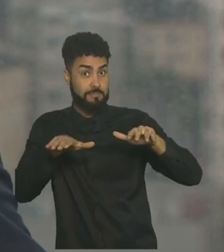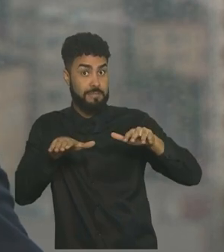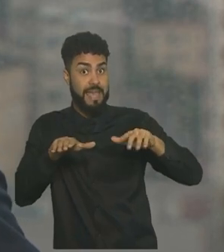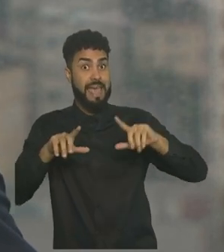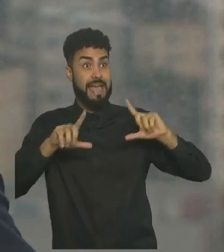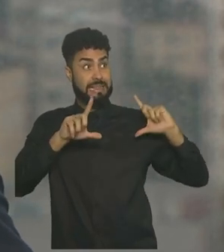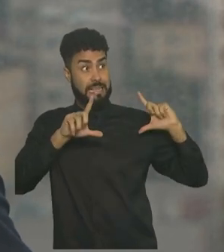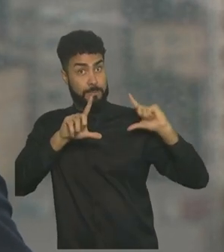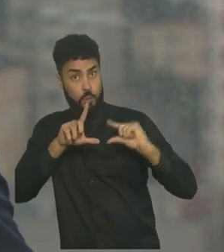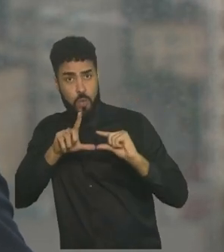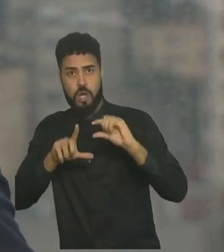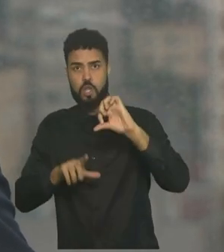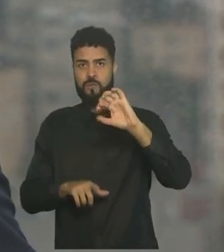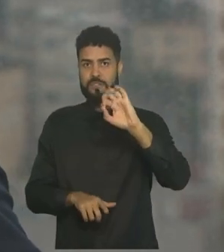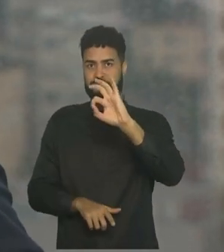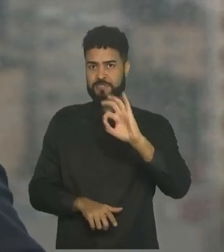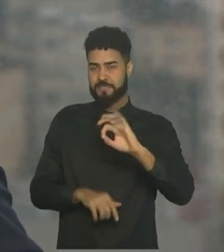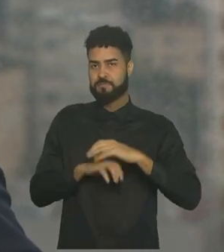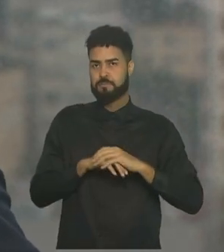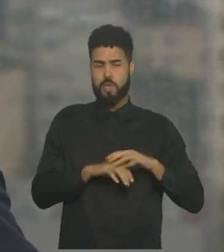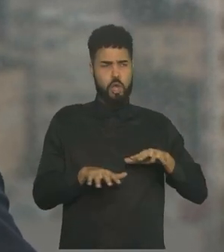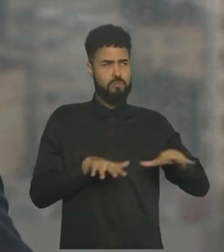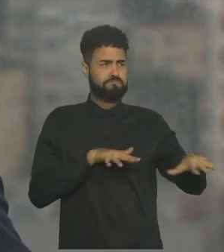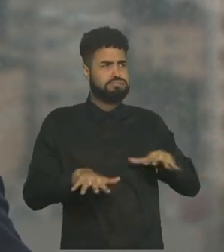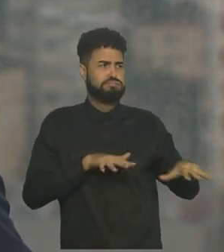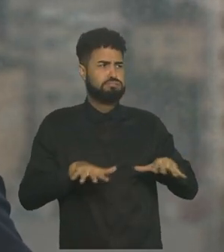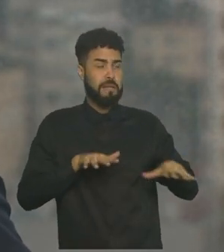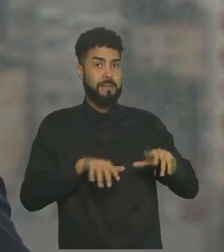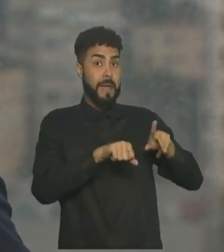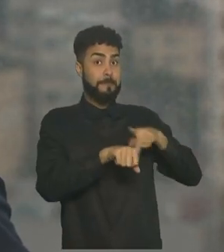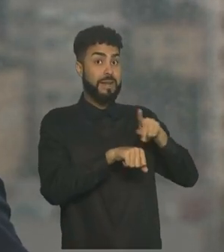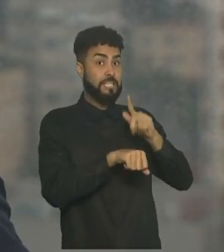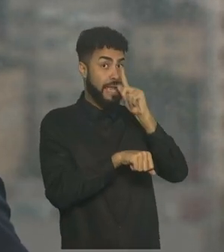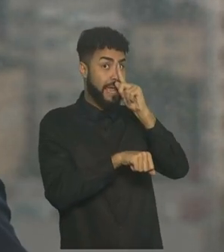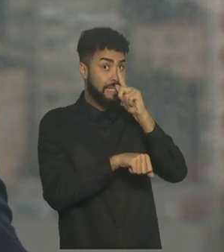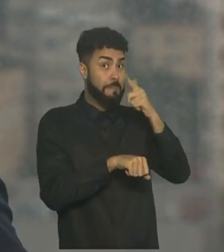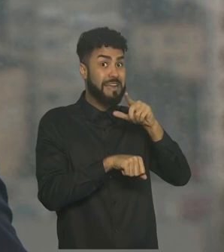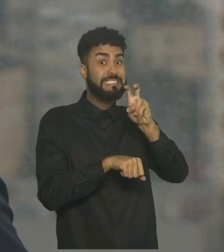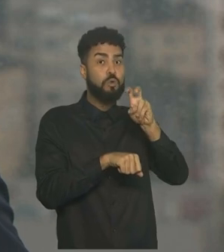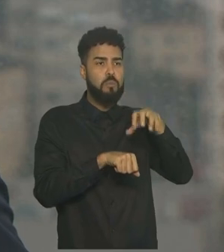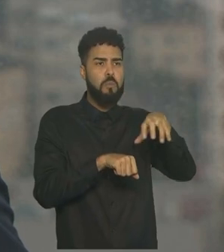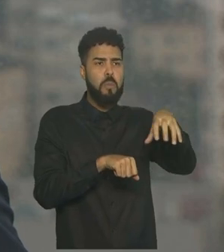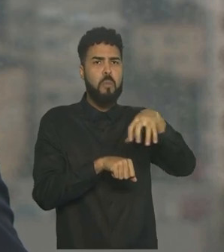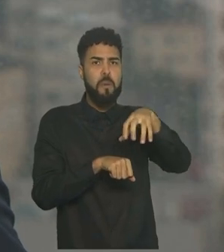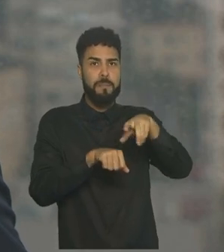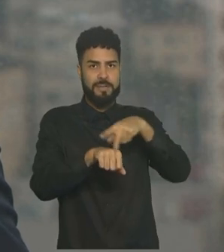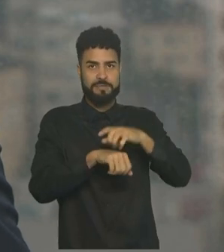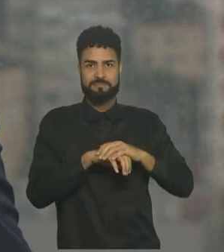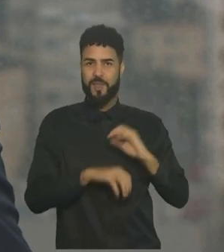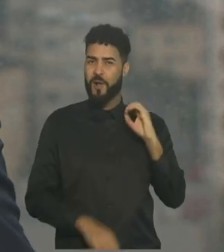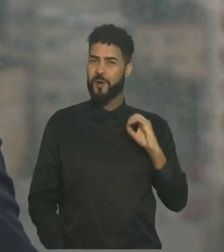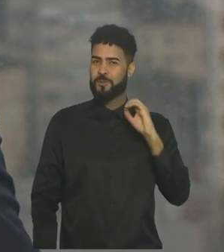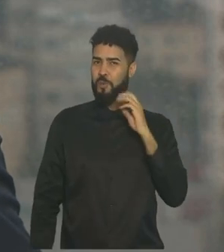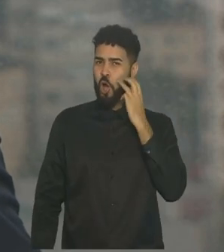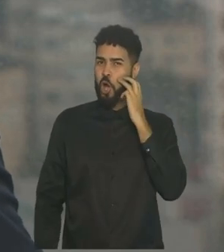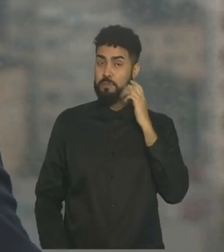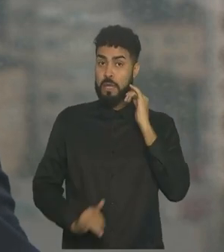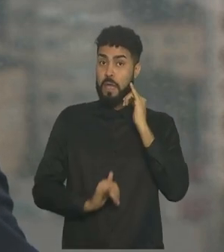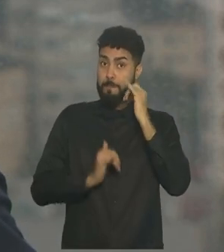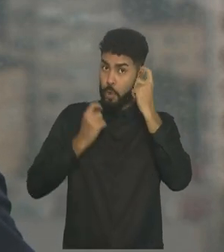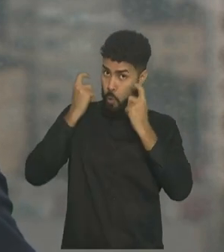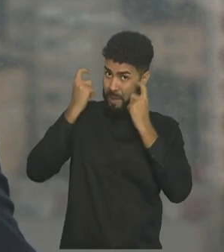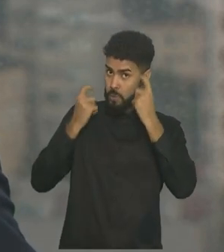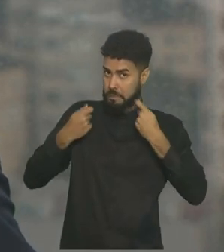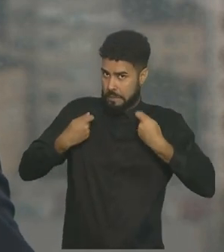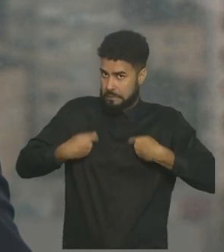queda foi de quase 90%. Terremoto atinge a Grécia e mais cinco países. Outubro rosa, a preocupação